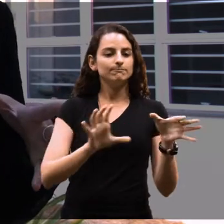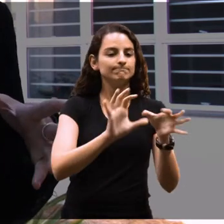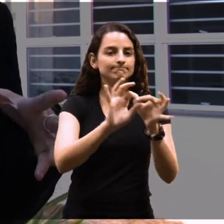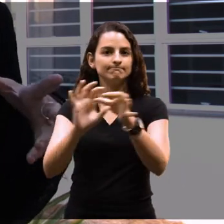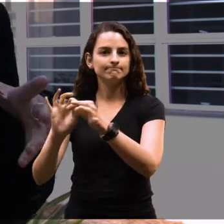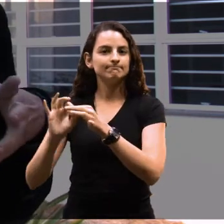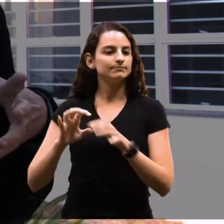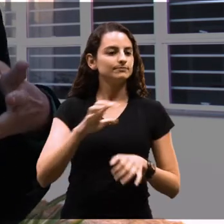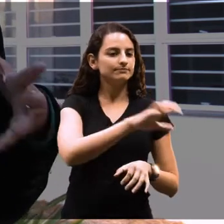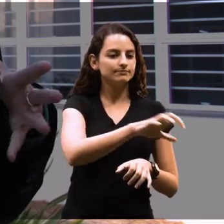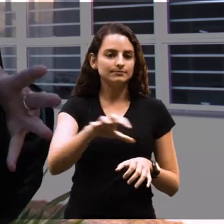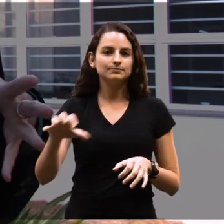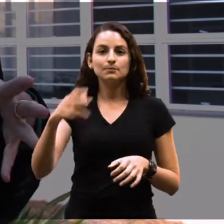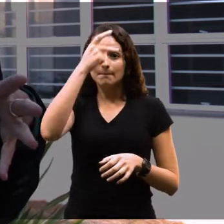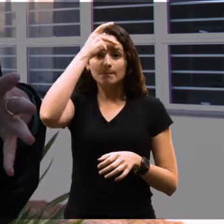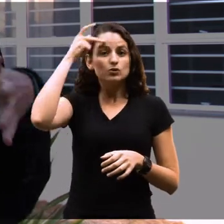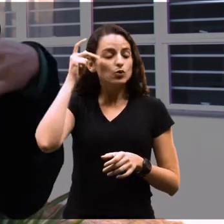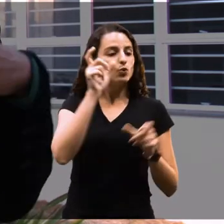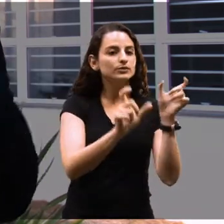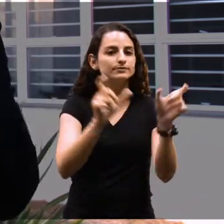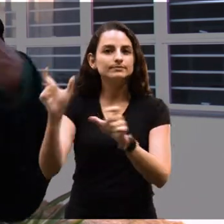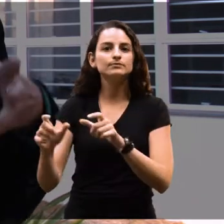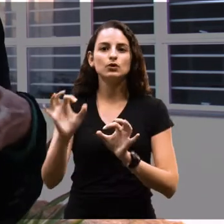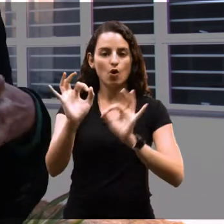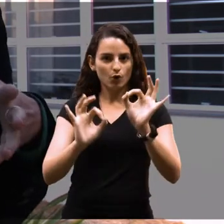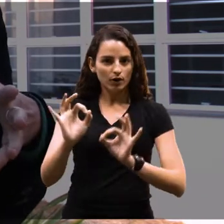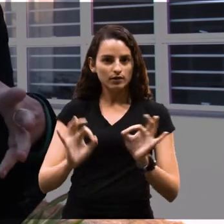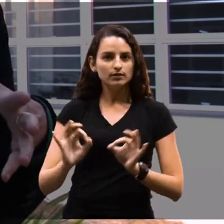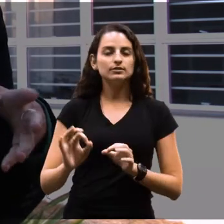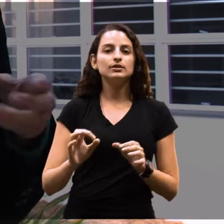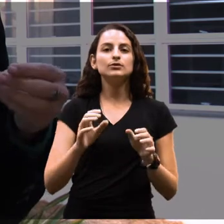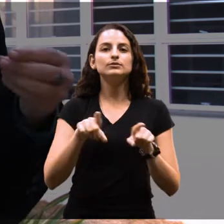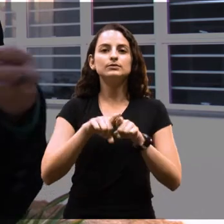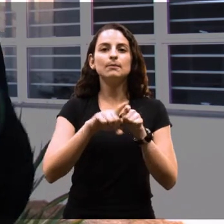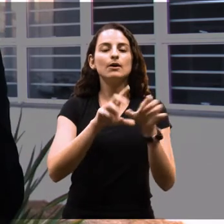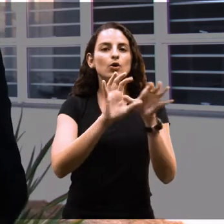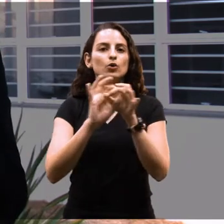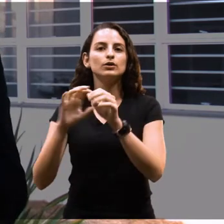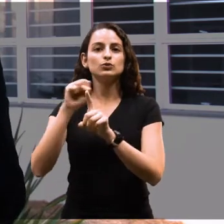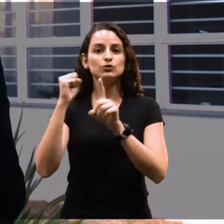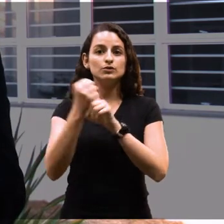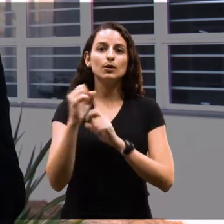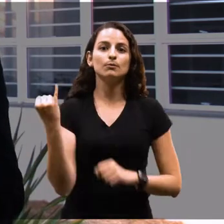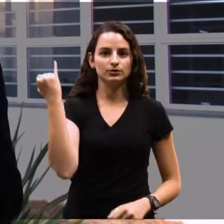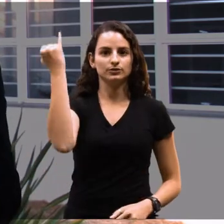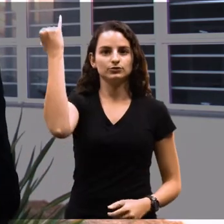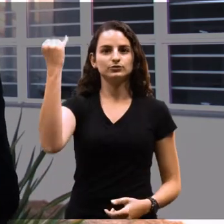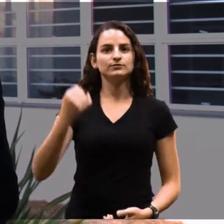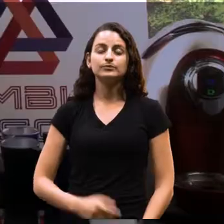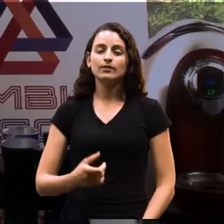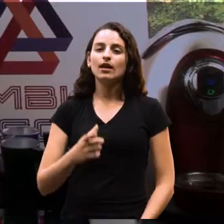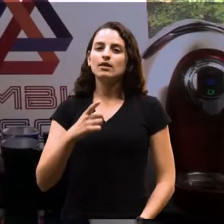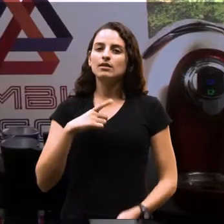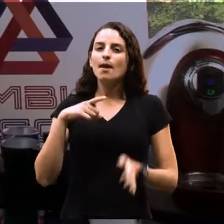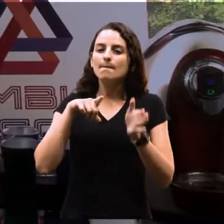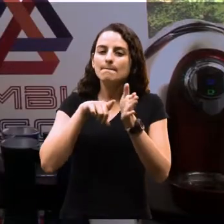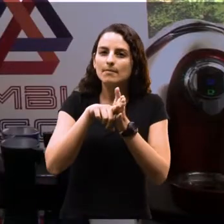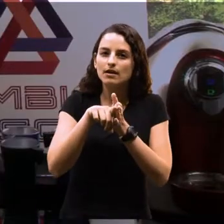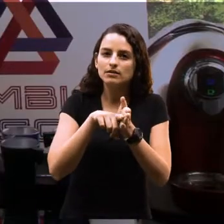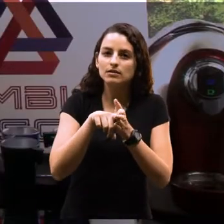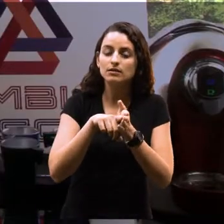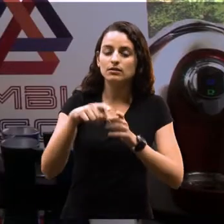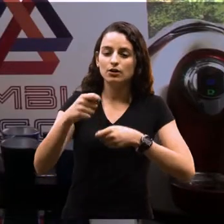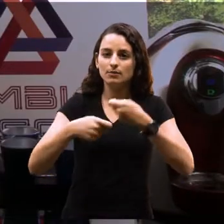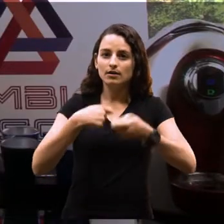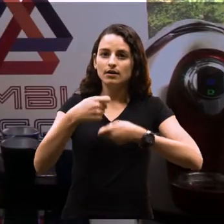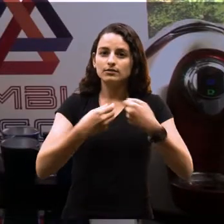envolve a inserção de pessoas em organizações e o contexto social é muito importante. Há indícios de que